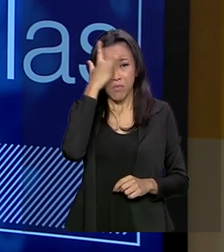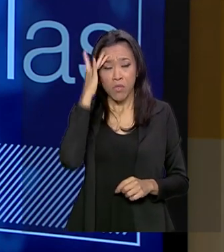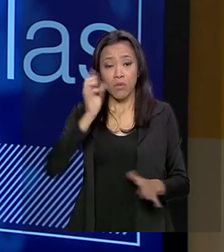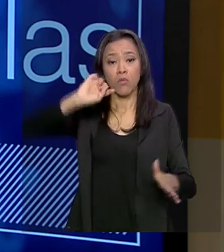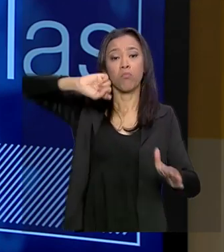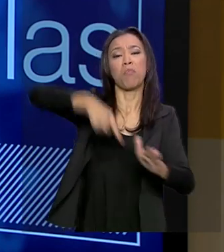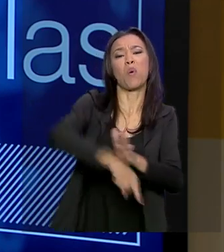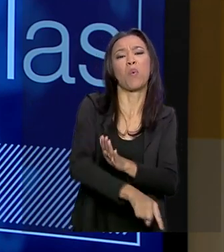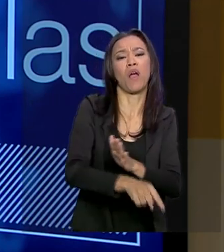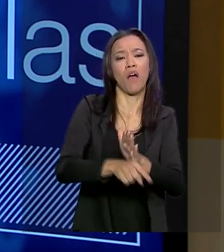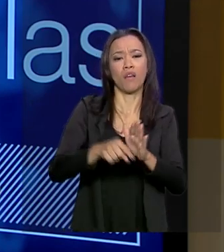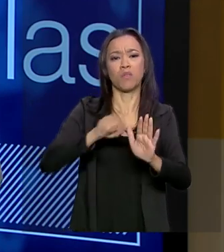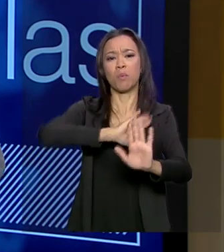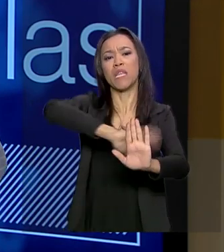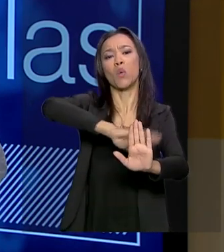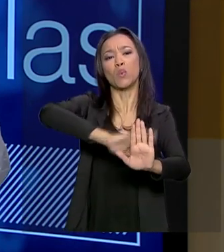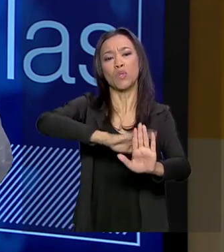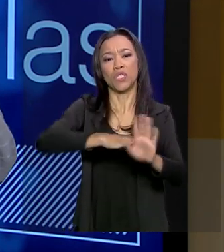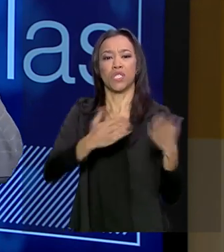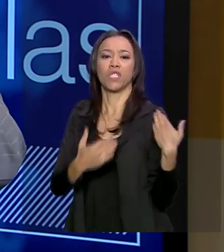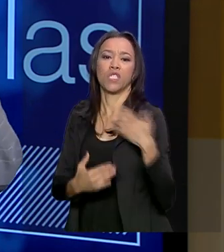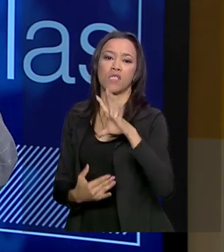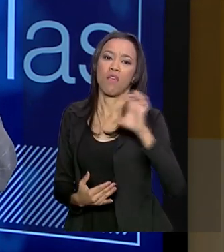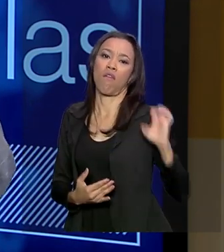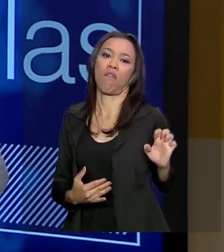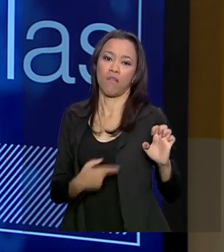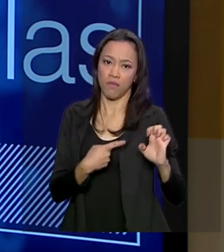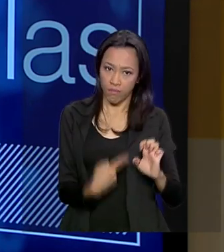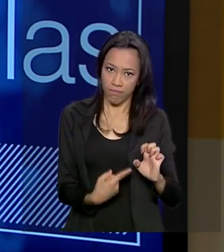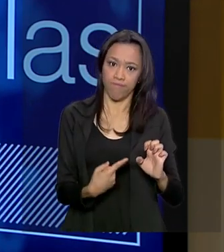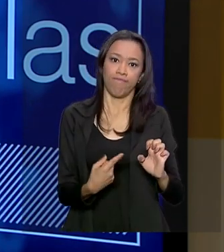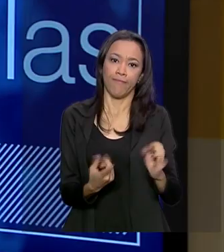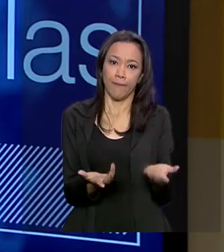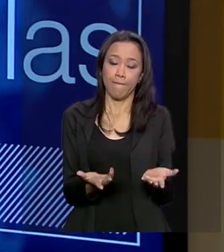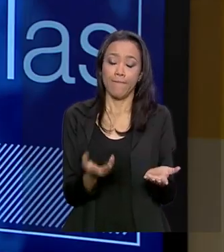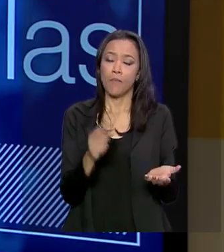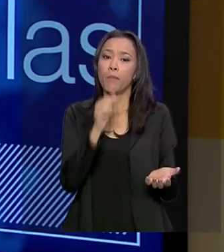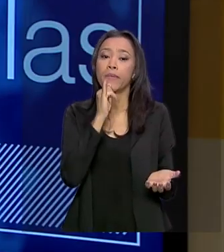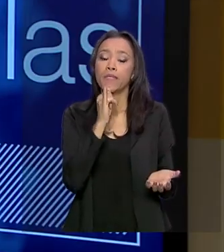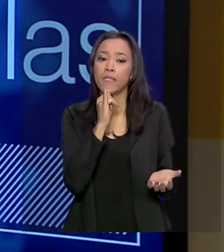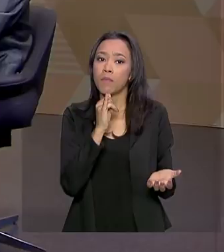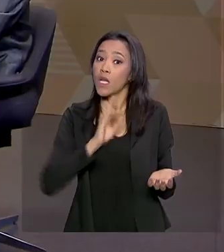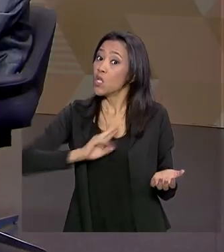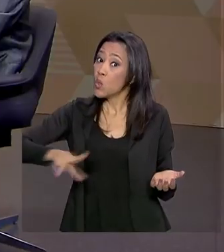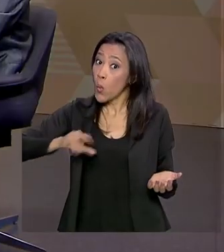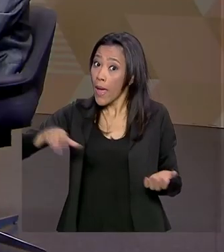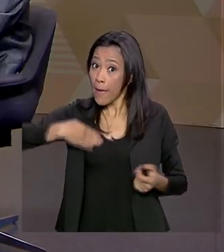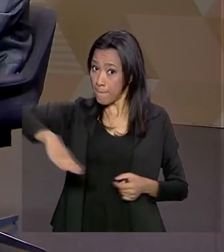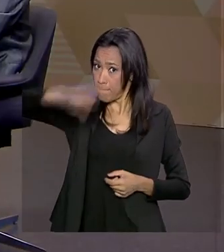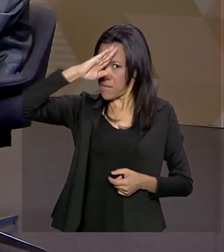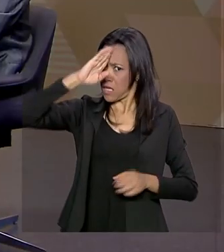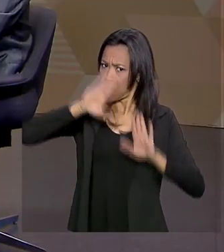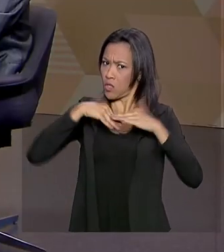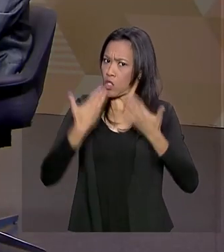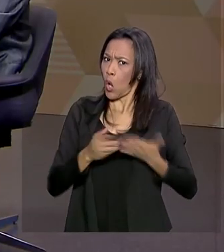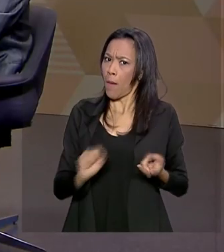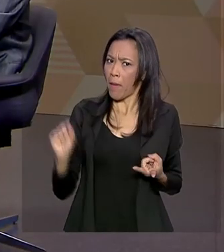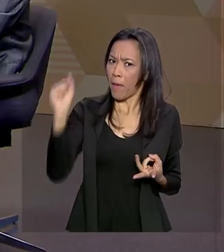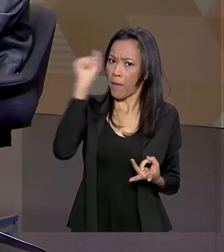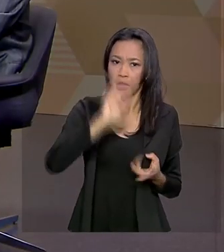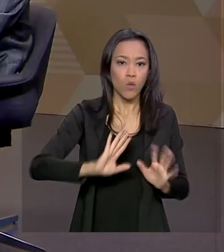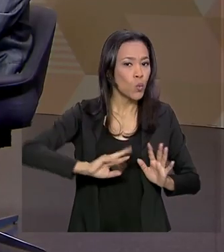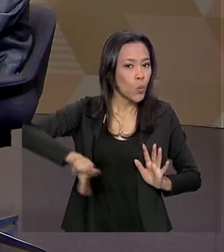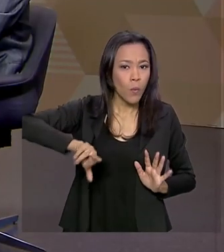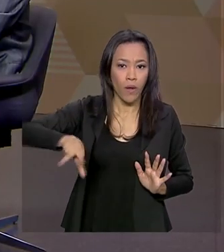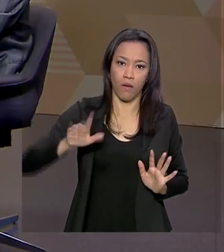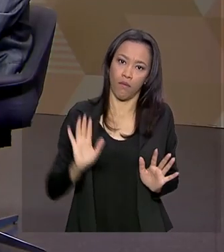de esquerda. Então, cívico-militar é muita... Olha, você vai a uma escola... Não é uma militarização das escolas, né? O senhor poderia até falar um Não